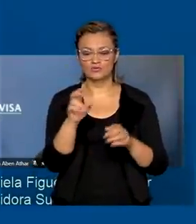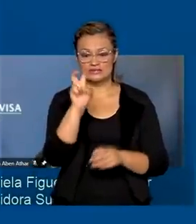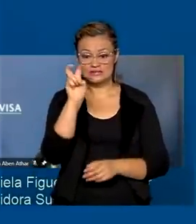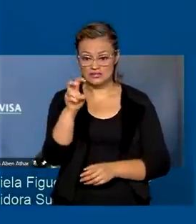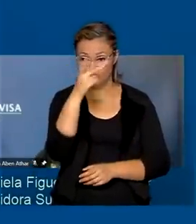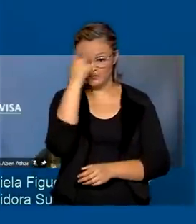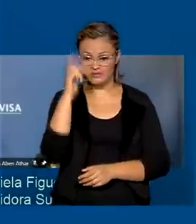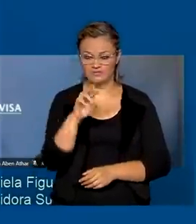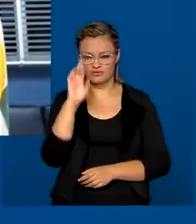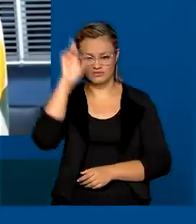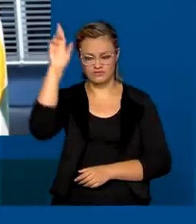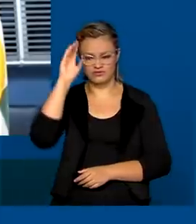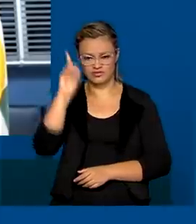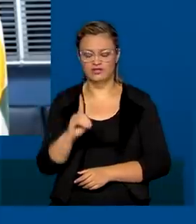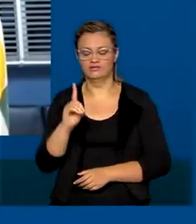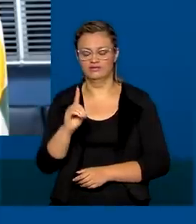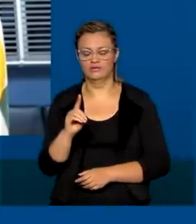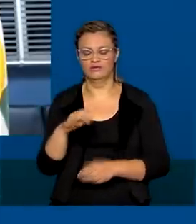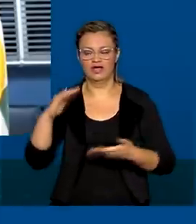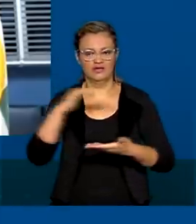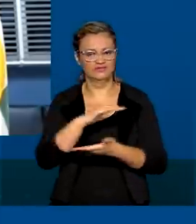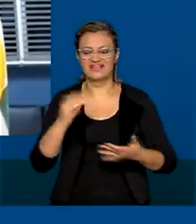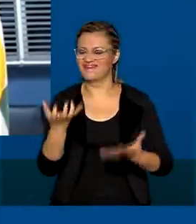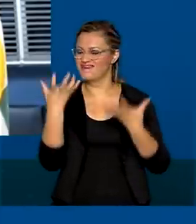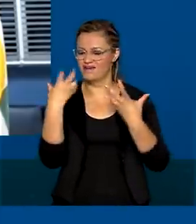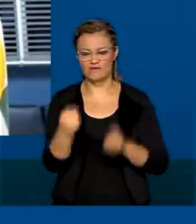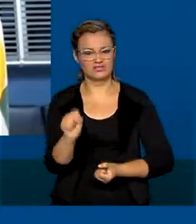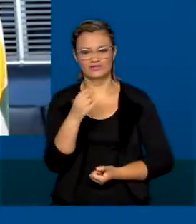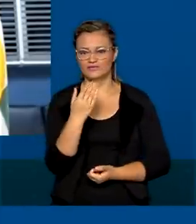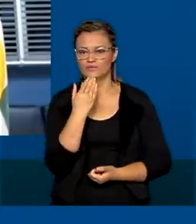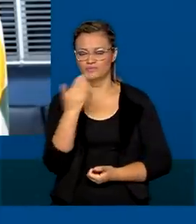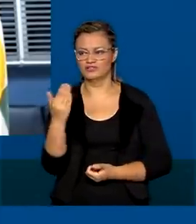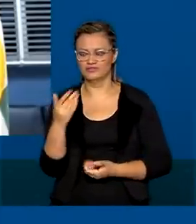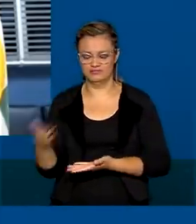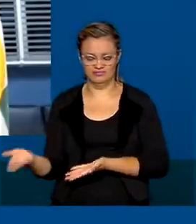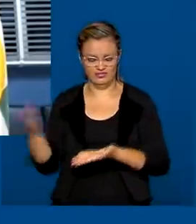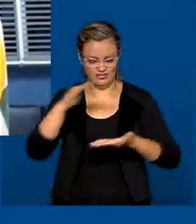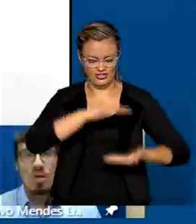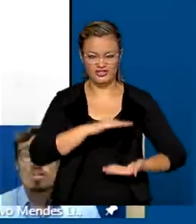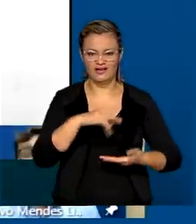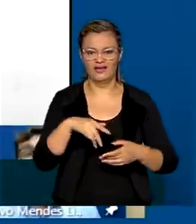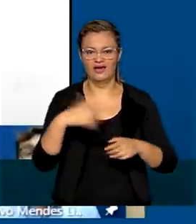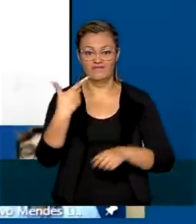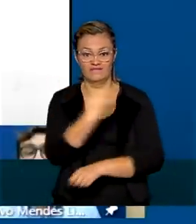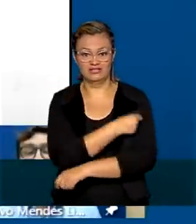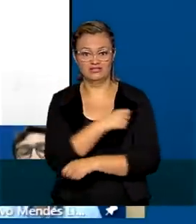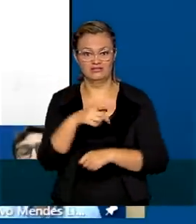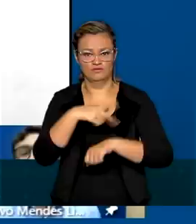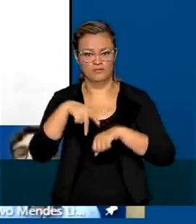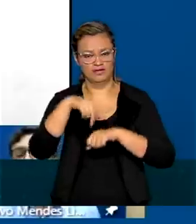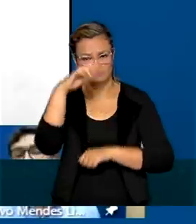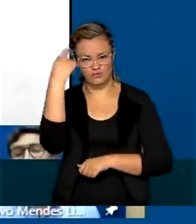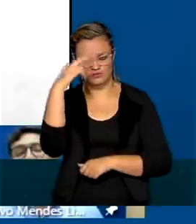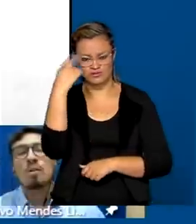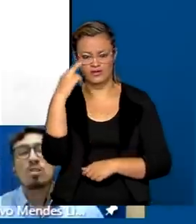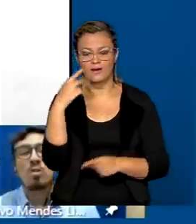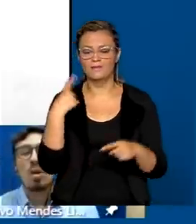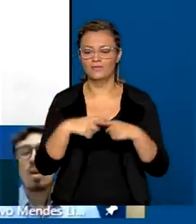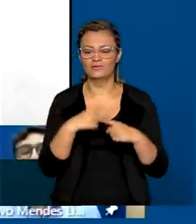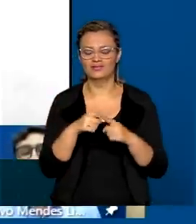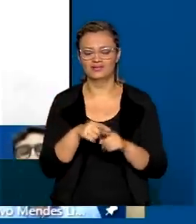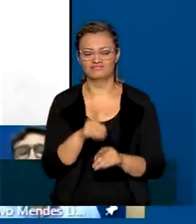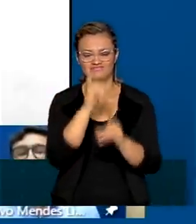diretores da Anvisa deram voto contrário ao pedido de importação da Sputnik V. A decisão foi em cima de